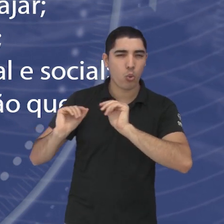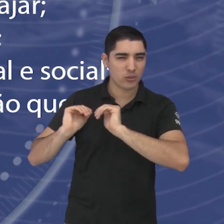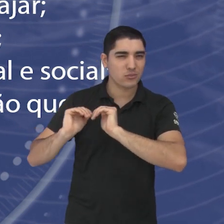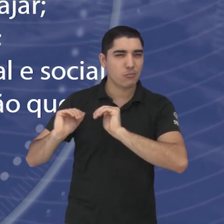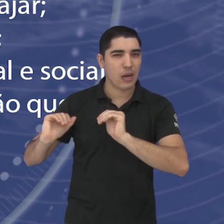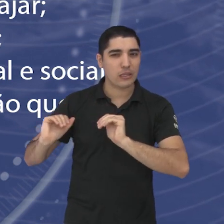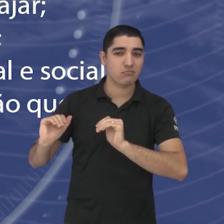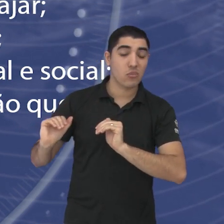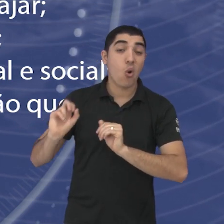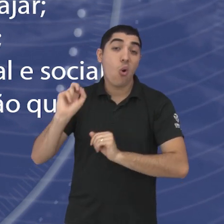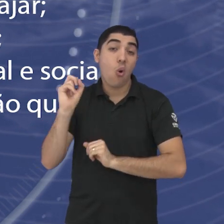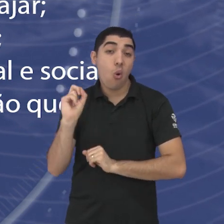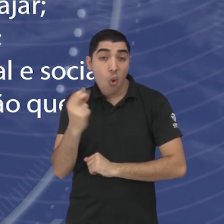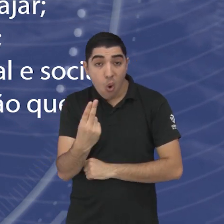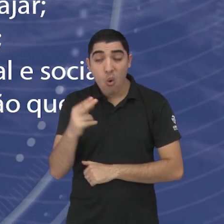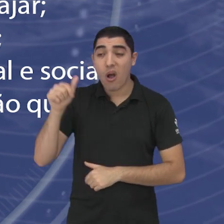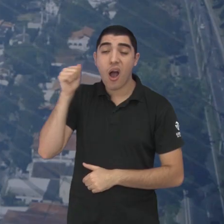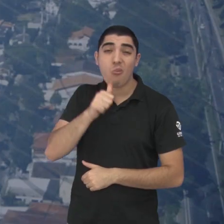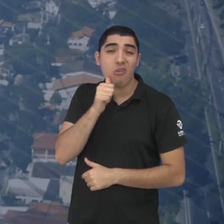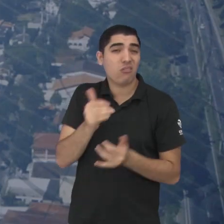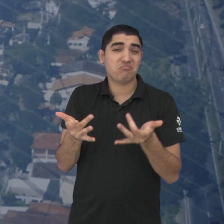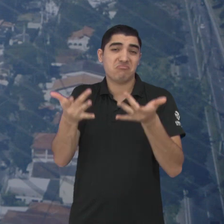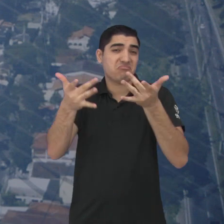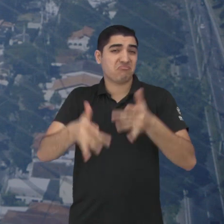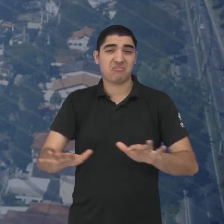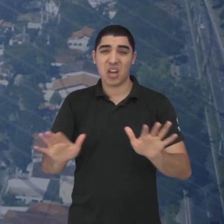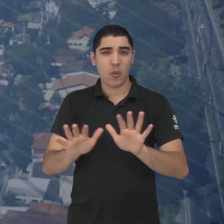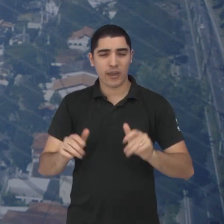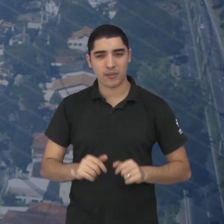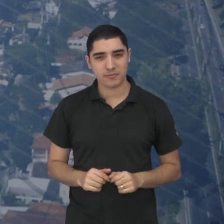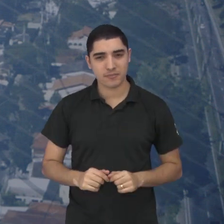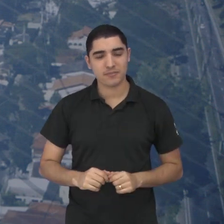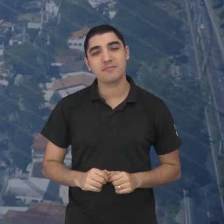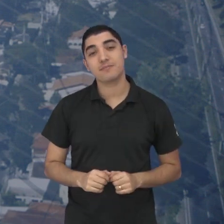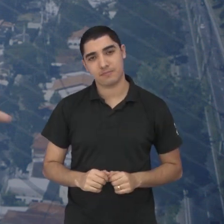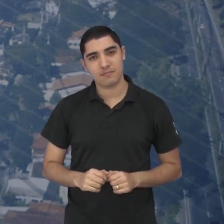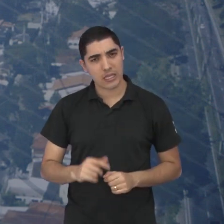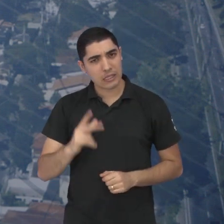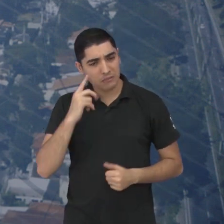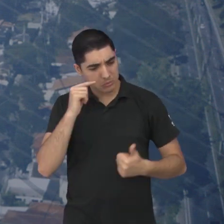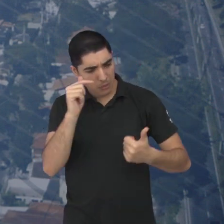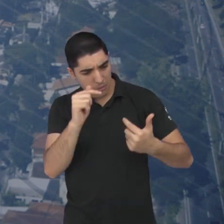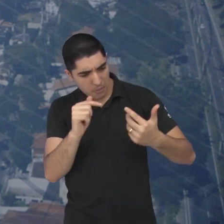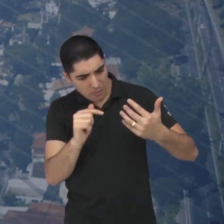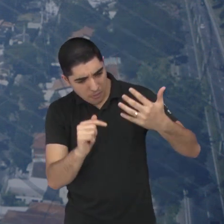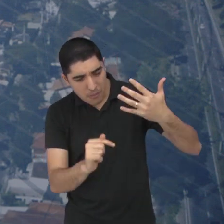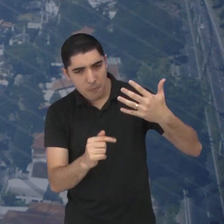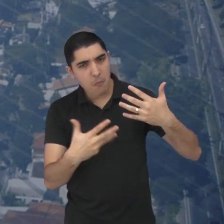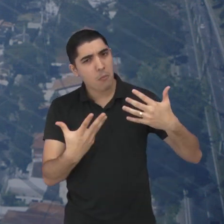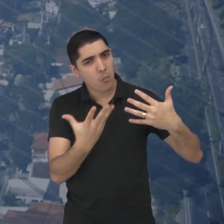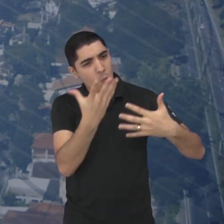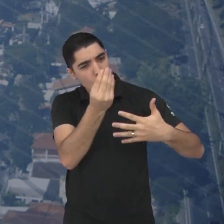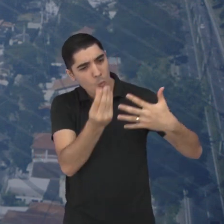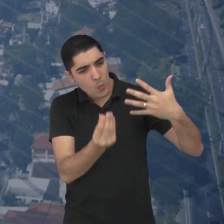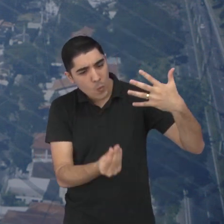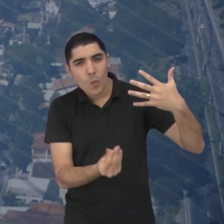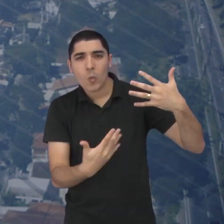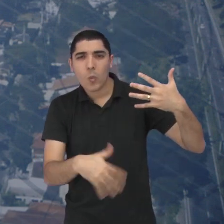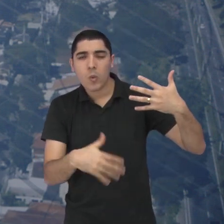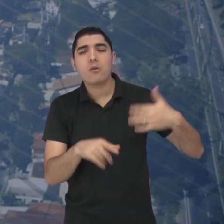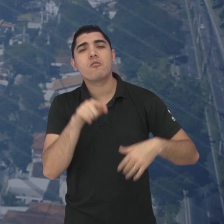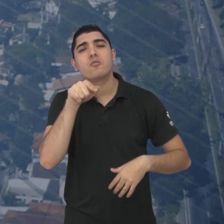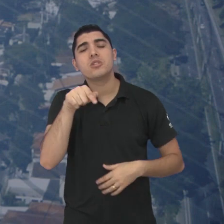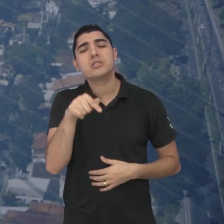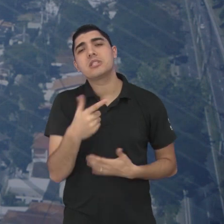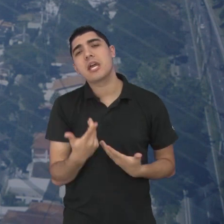porque a mulher não quer. Marina, são muitos, Qual que você destacaria, assim,